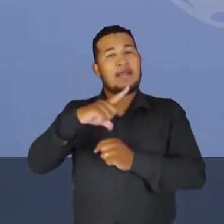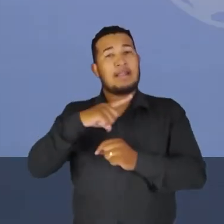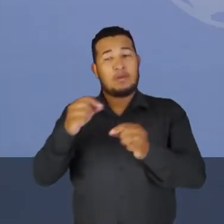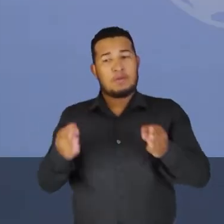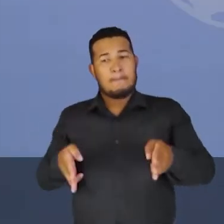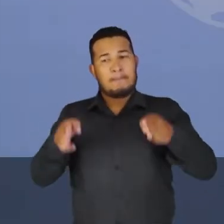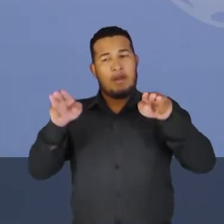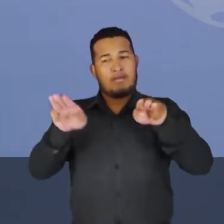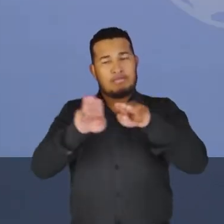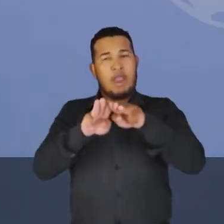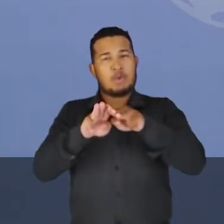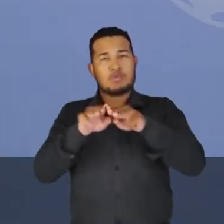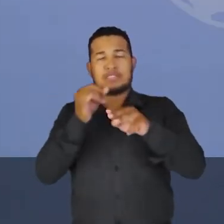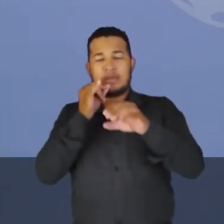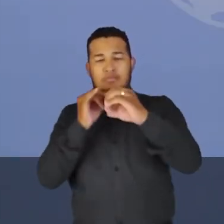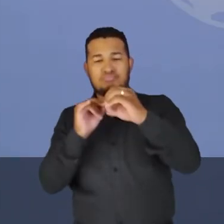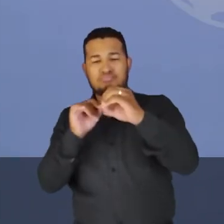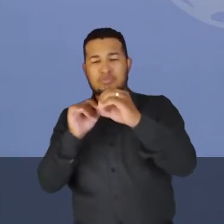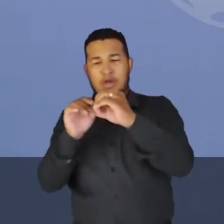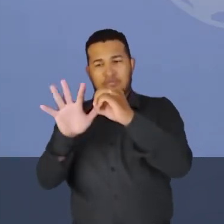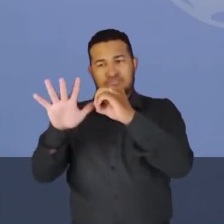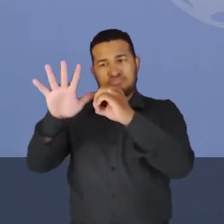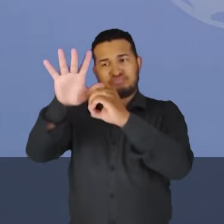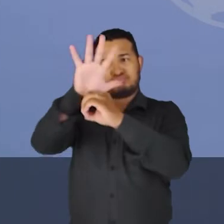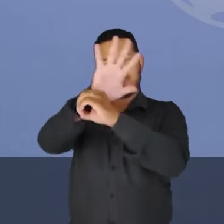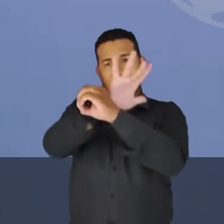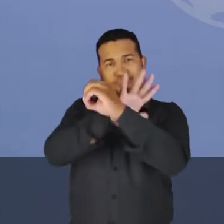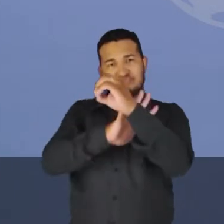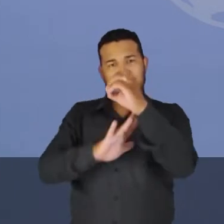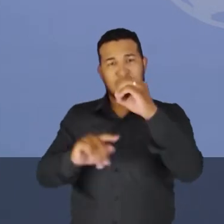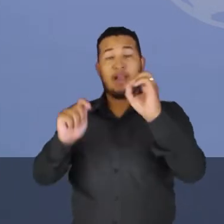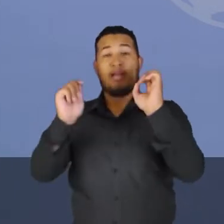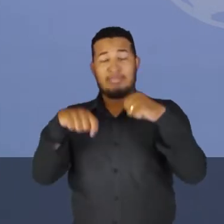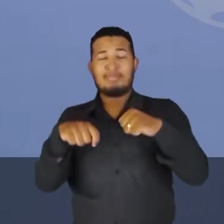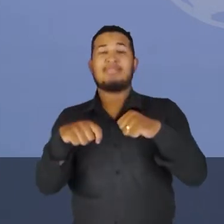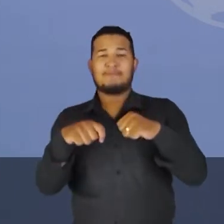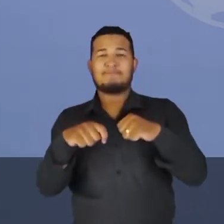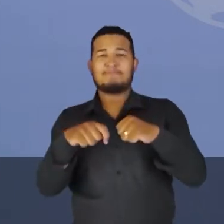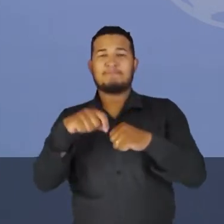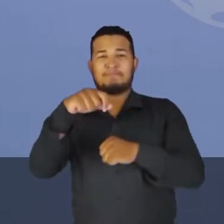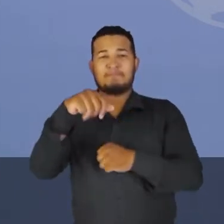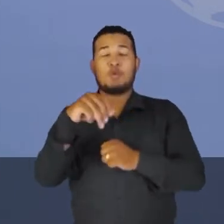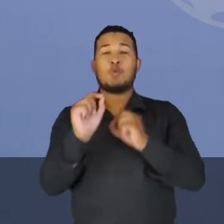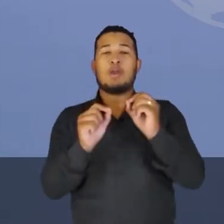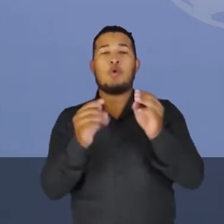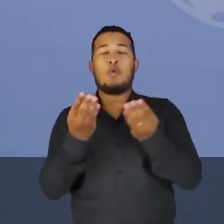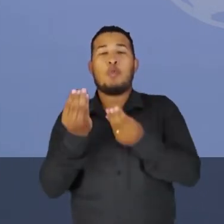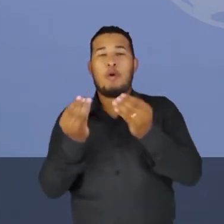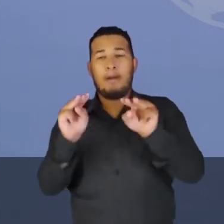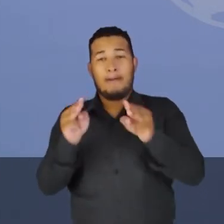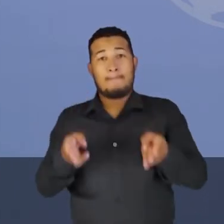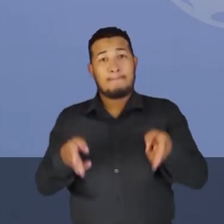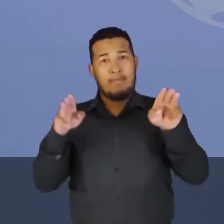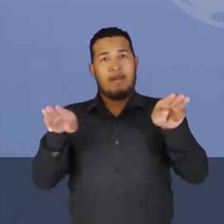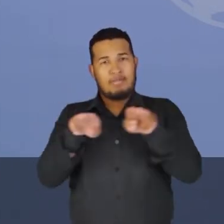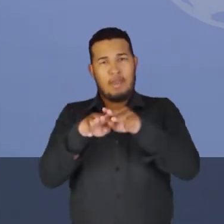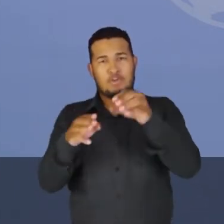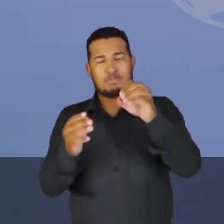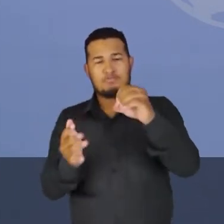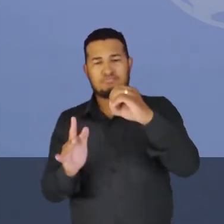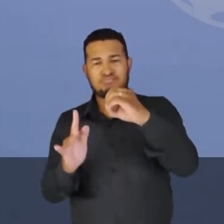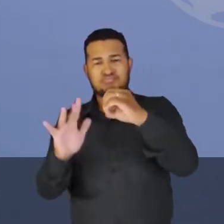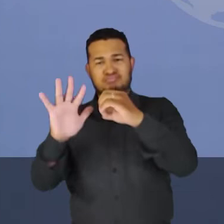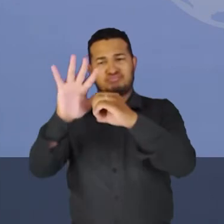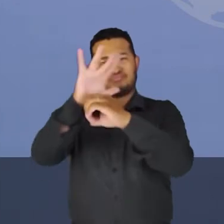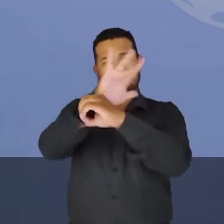à sua volta. Então volta. Um único átomo, ele pode manifestar um campo magnético à sua